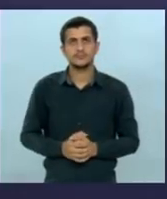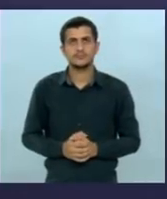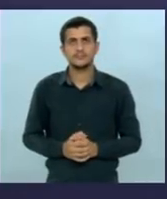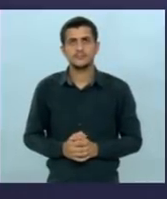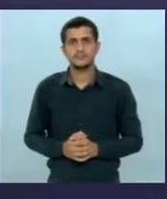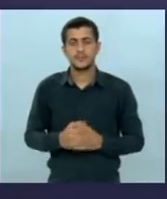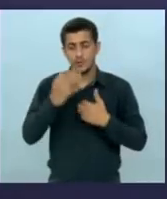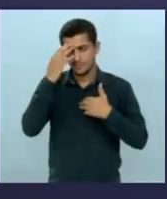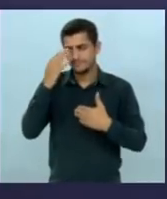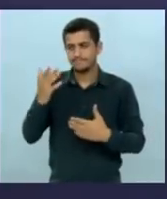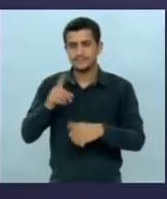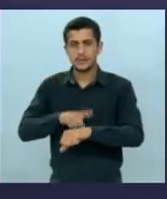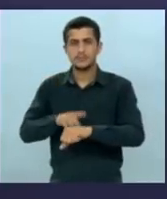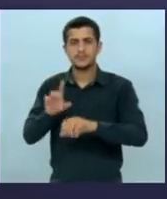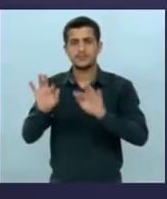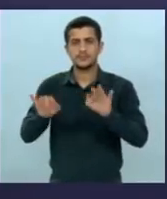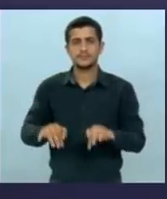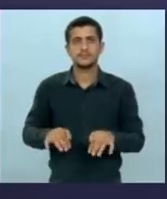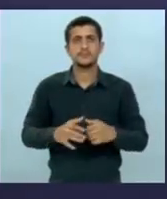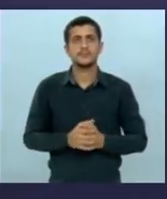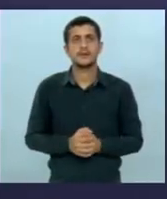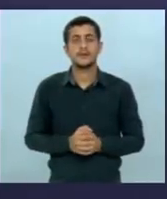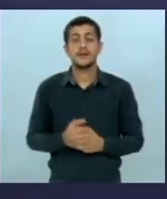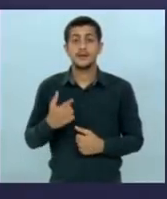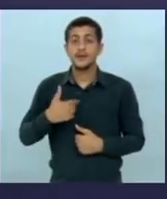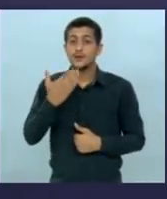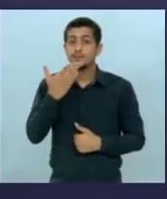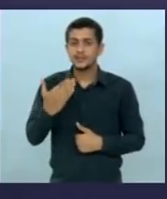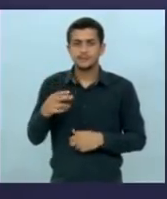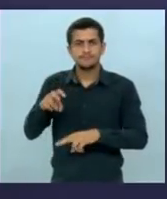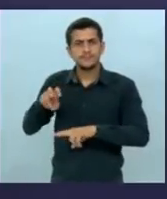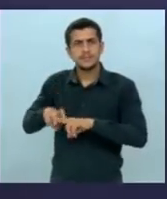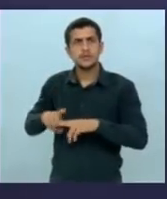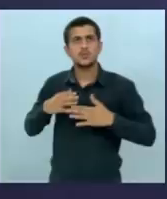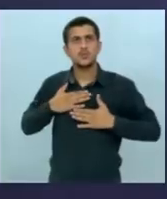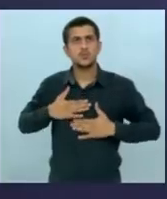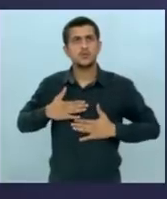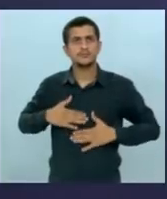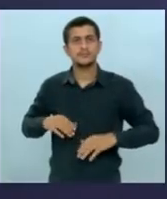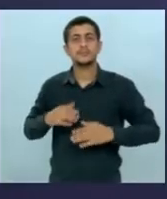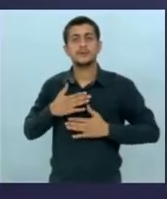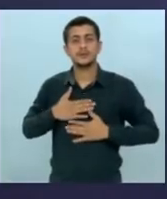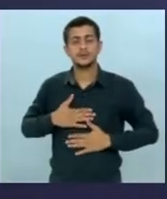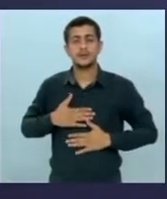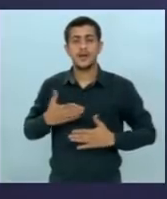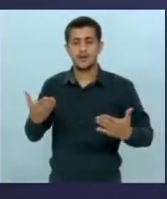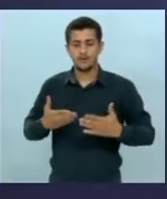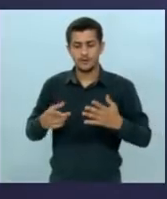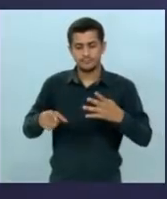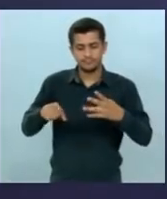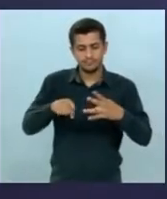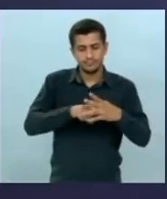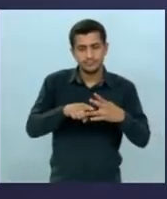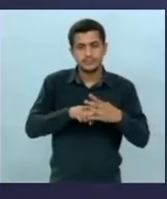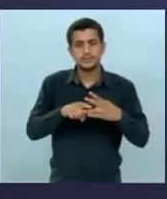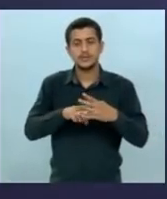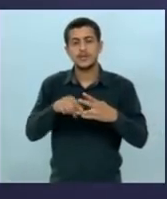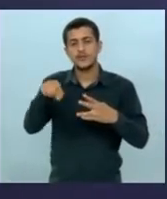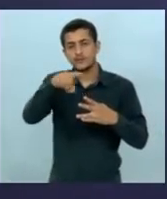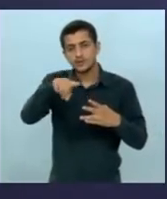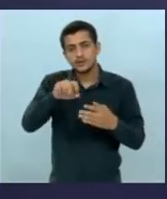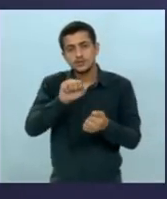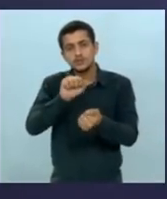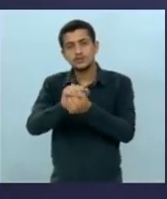candidato obrigada e eu quero pedir para que vocês se sentem descansem porque nós temos mais um intervalo para você que já está nos